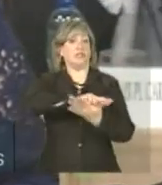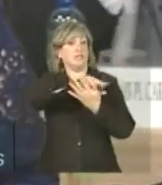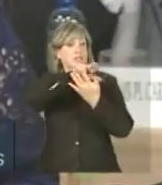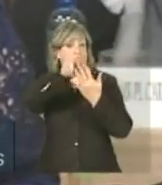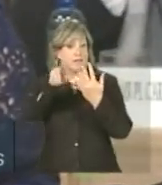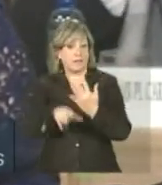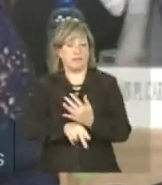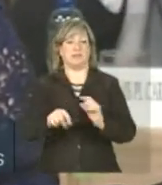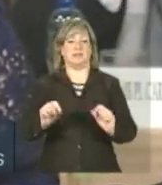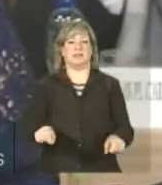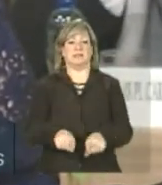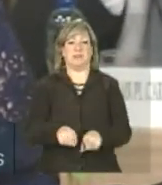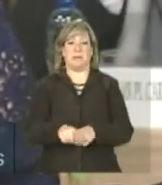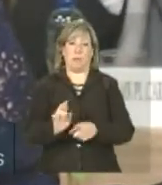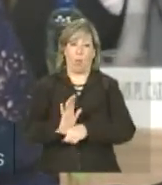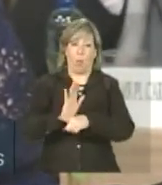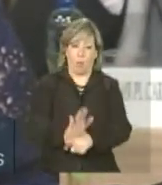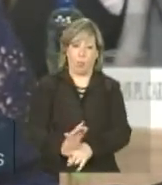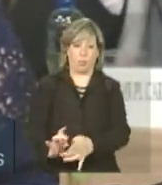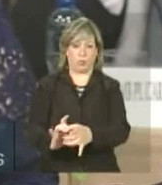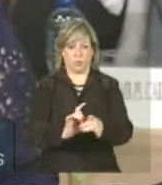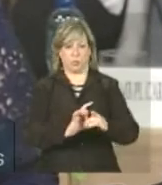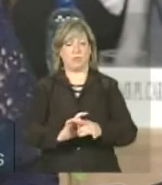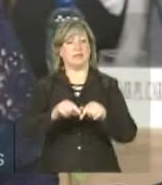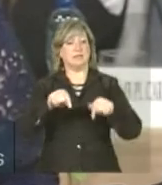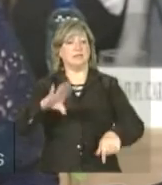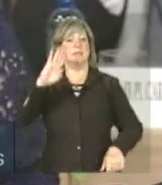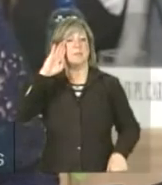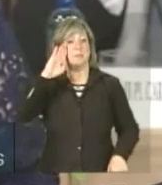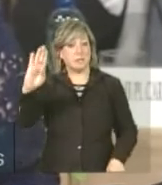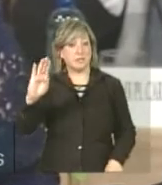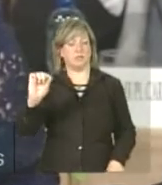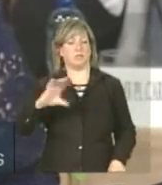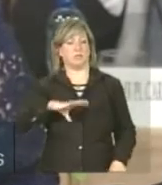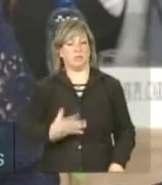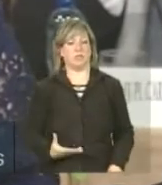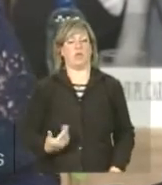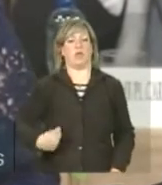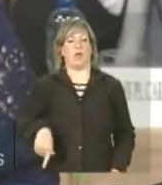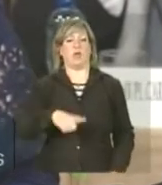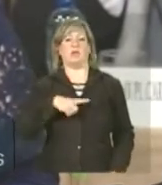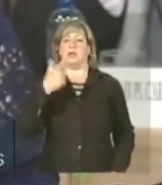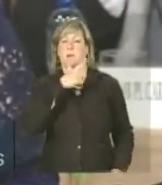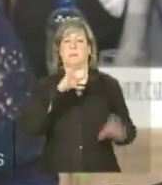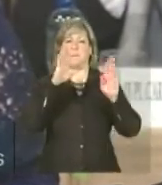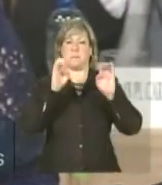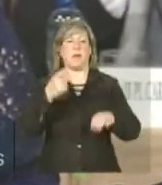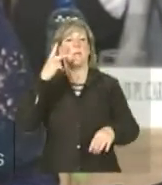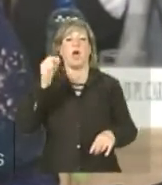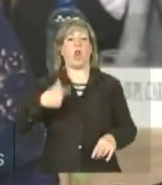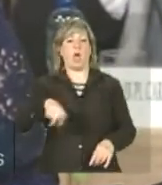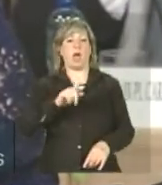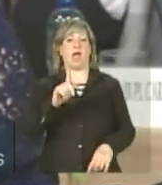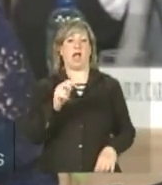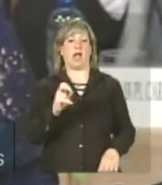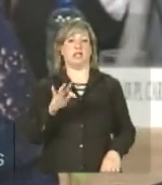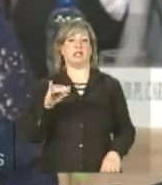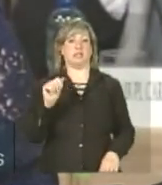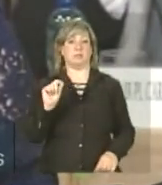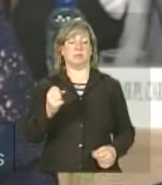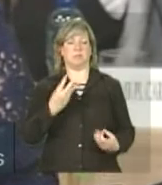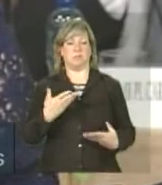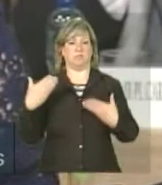e nossa cooperação são os principais trunfos que temos para garantir uma